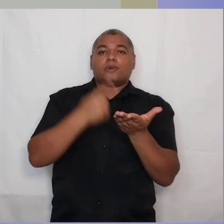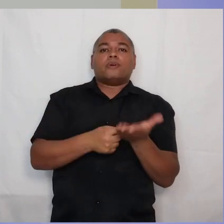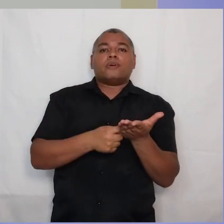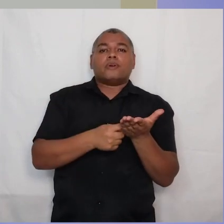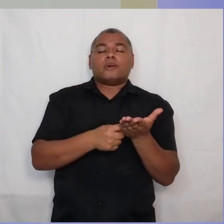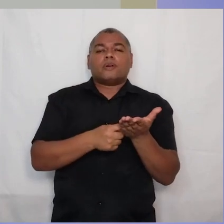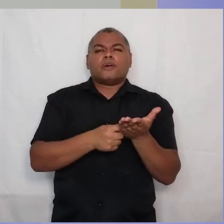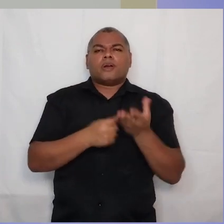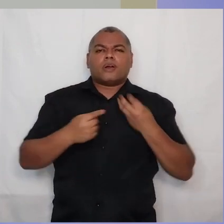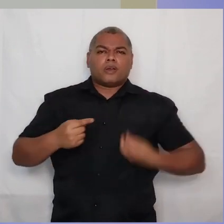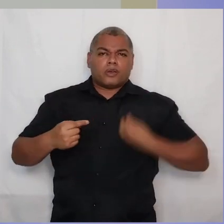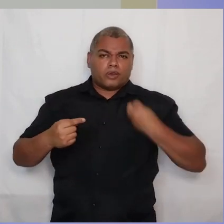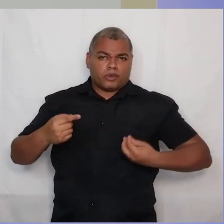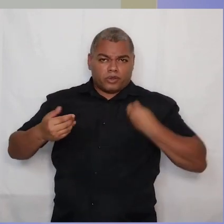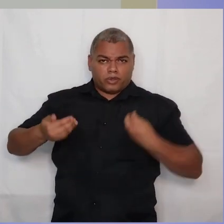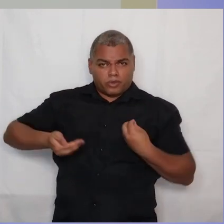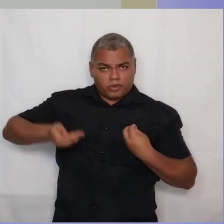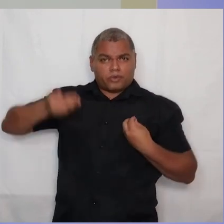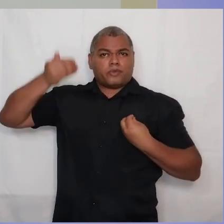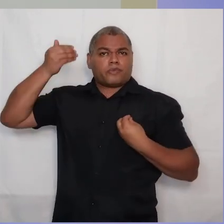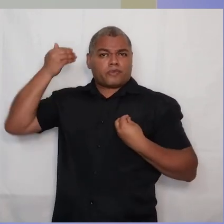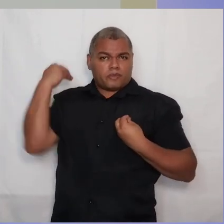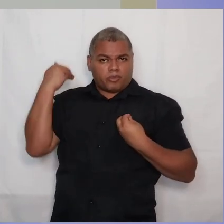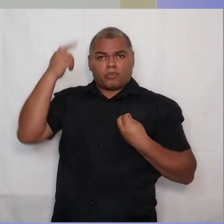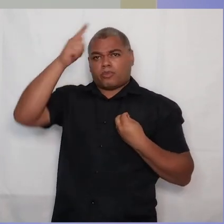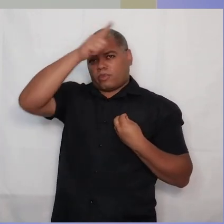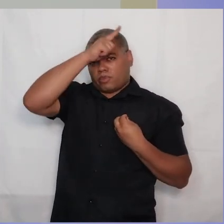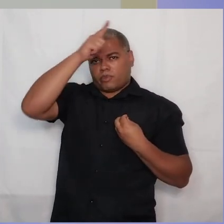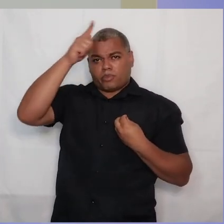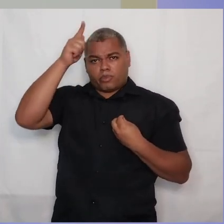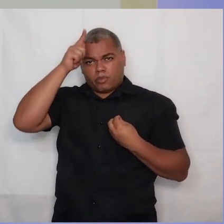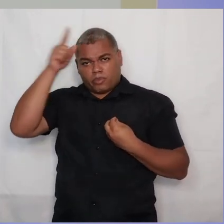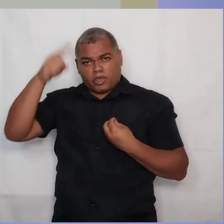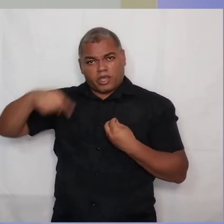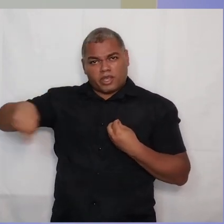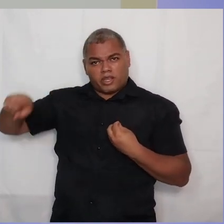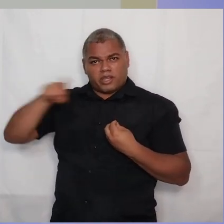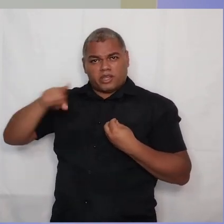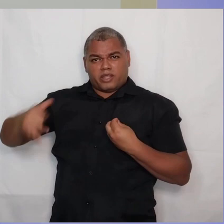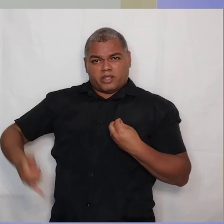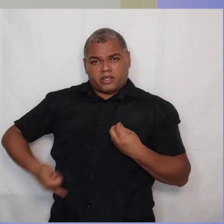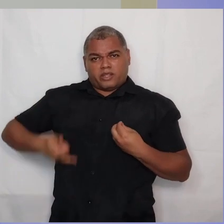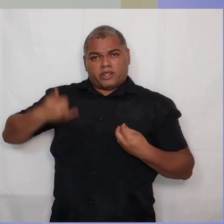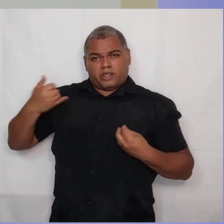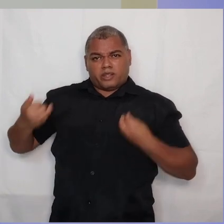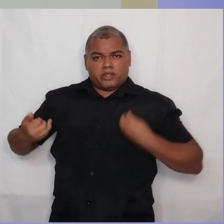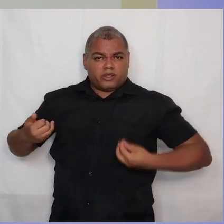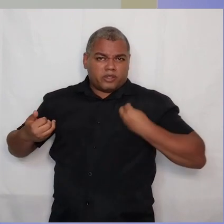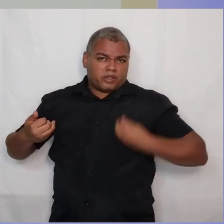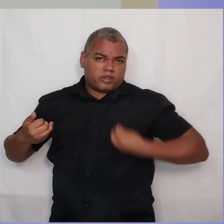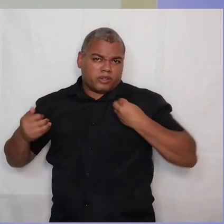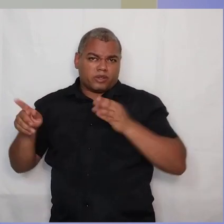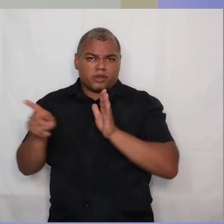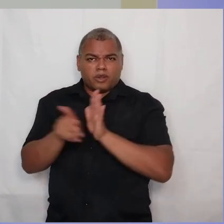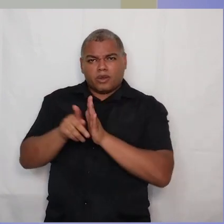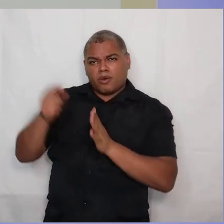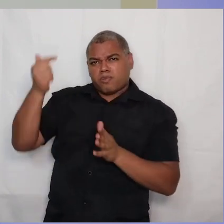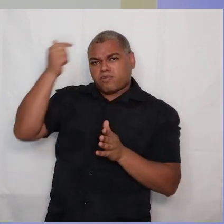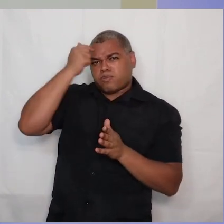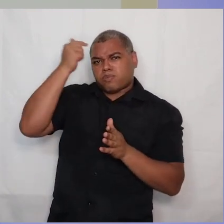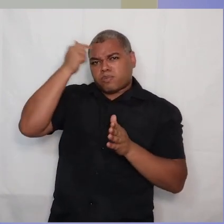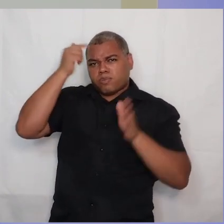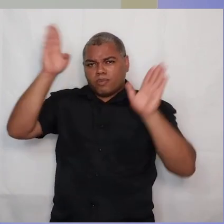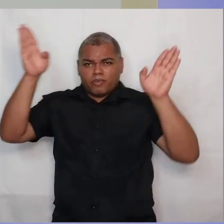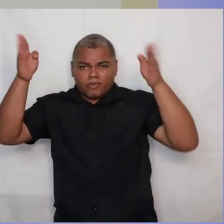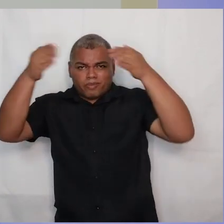vivam mais como os gentios que vivem na vaidade dos seus próprios pensamentos tendo o seu entendimento